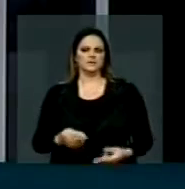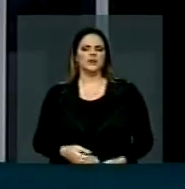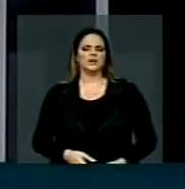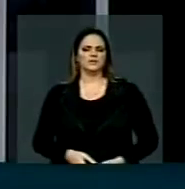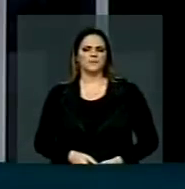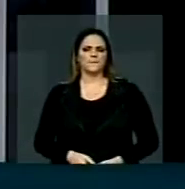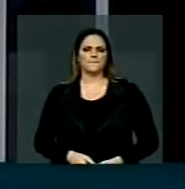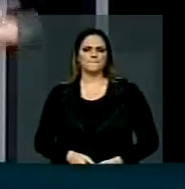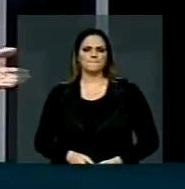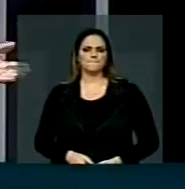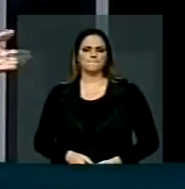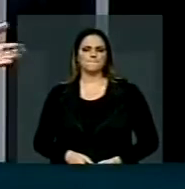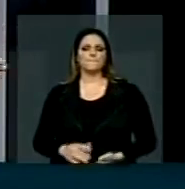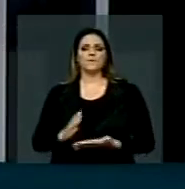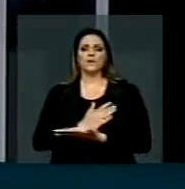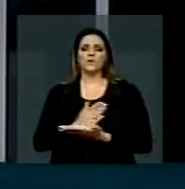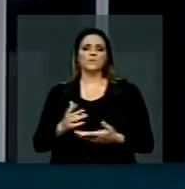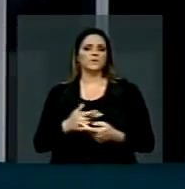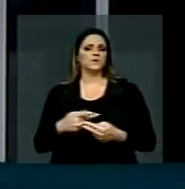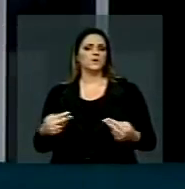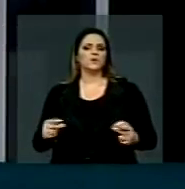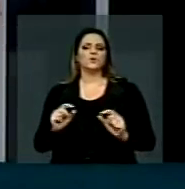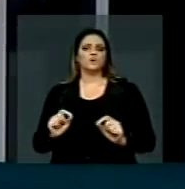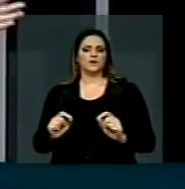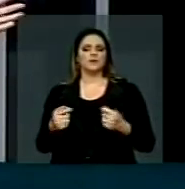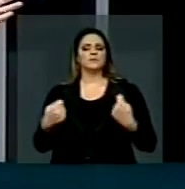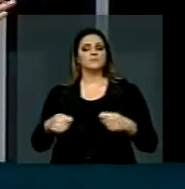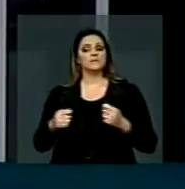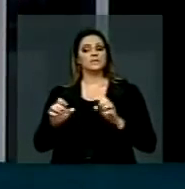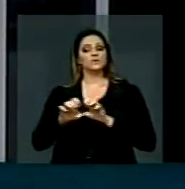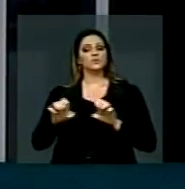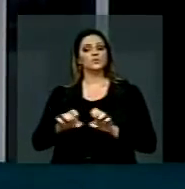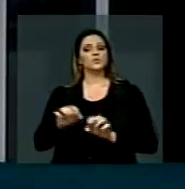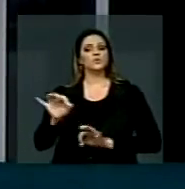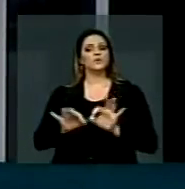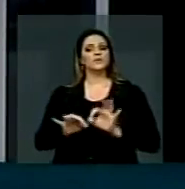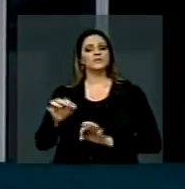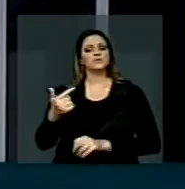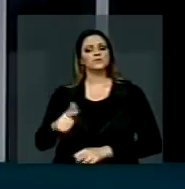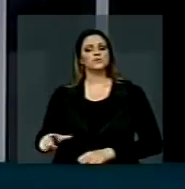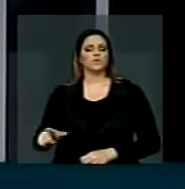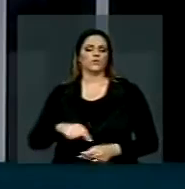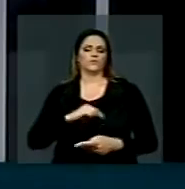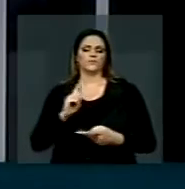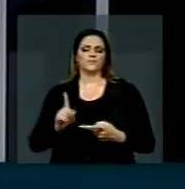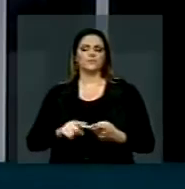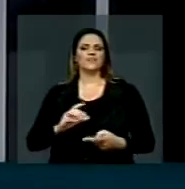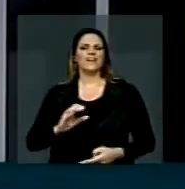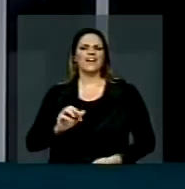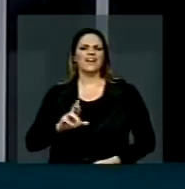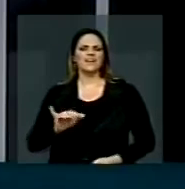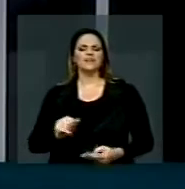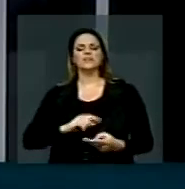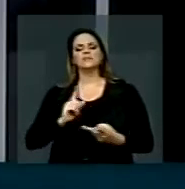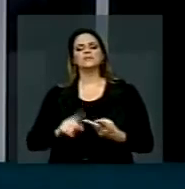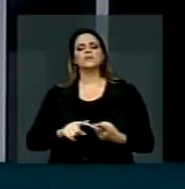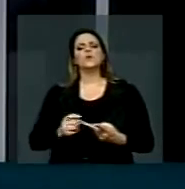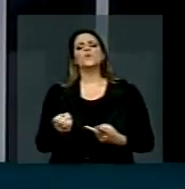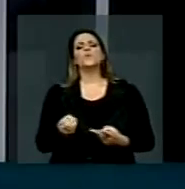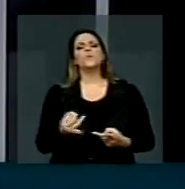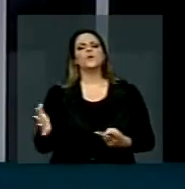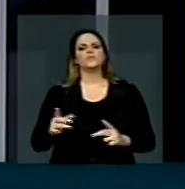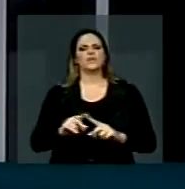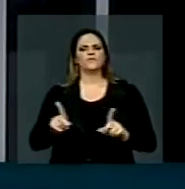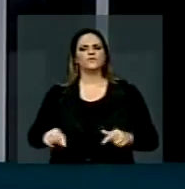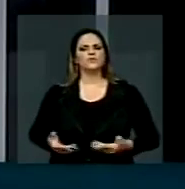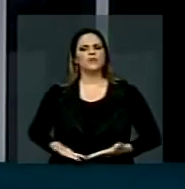relacionadas à reestruturação das carreiras, seja em relação ao número de efetivo,